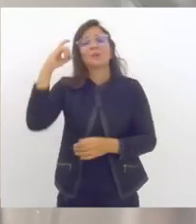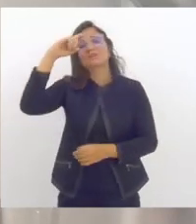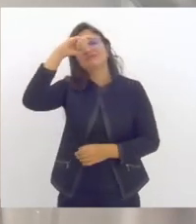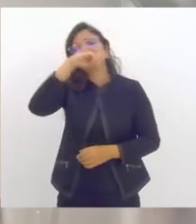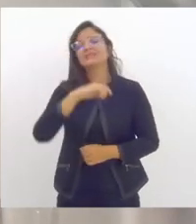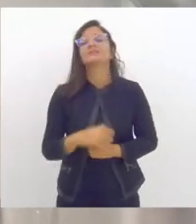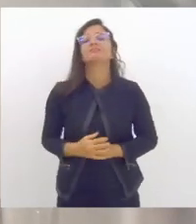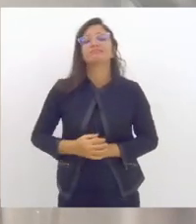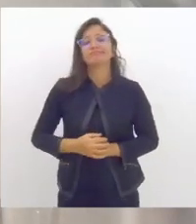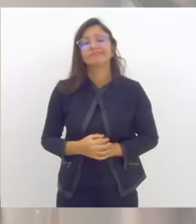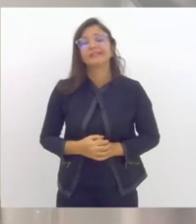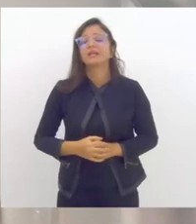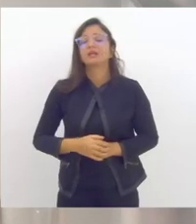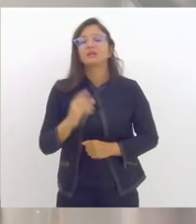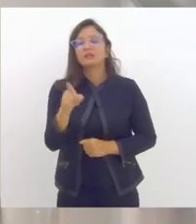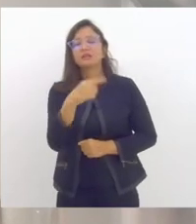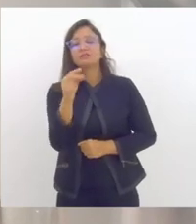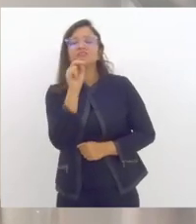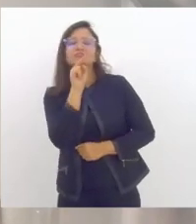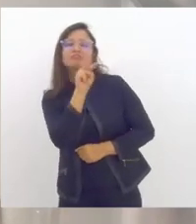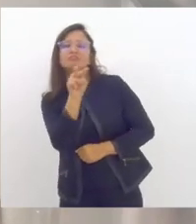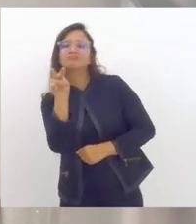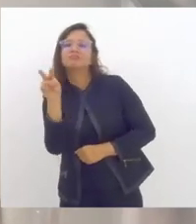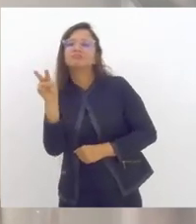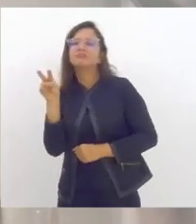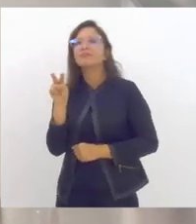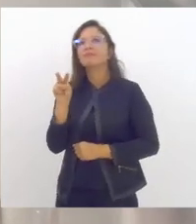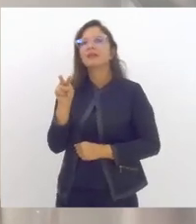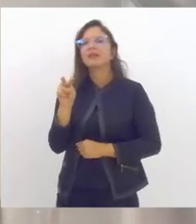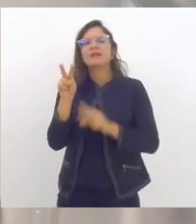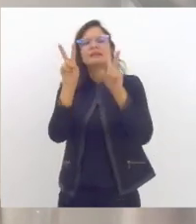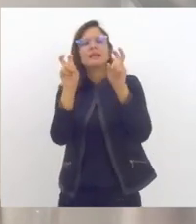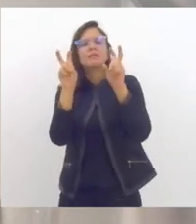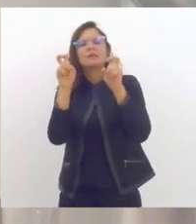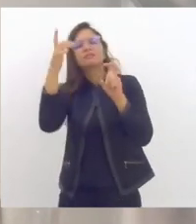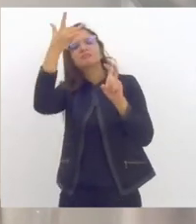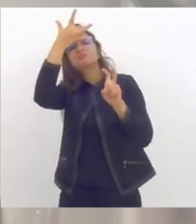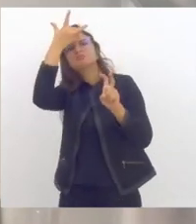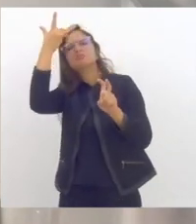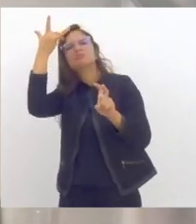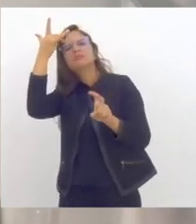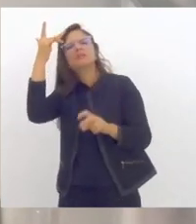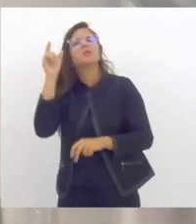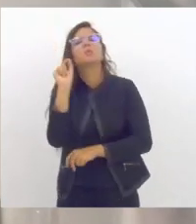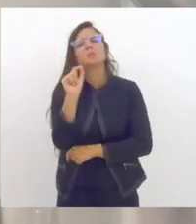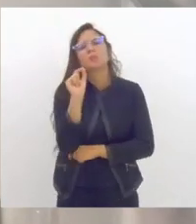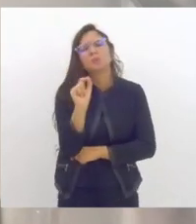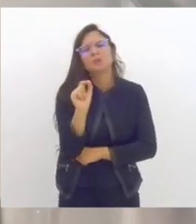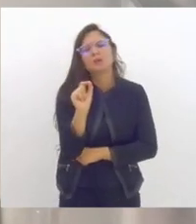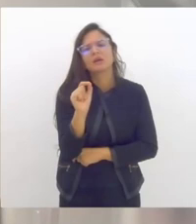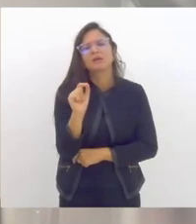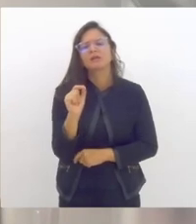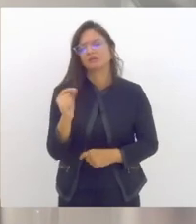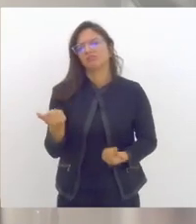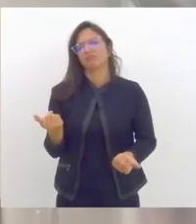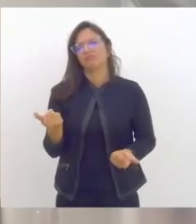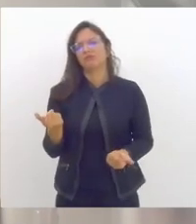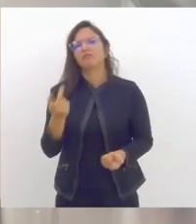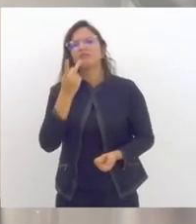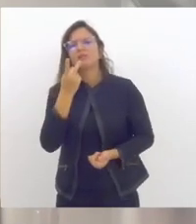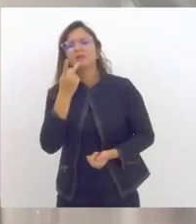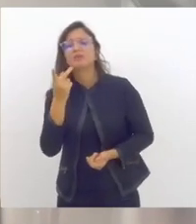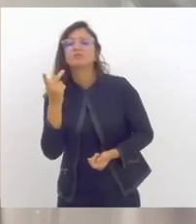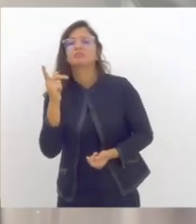muitas vezes a gente tem uma visão de que quando a gente fala em saúde mental, estaríamos falando de um determinado estereótipo